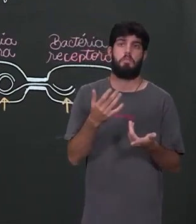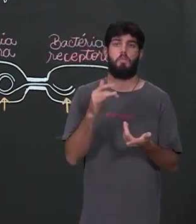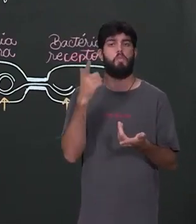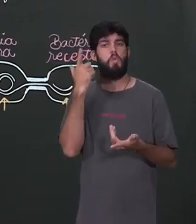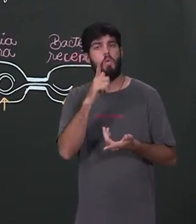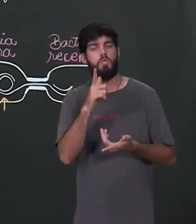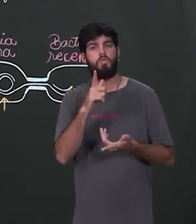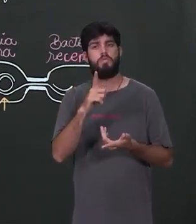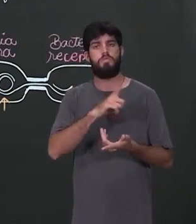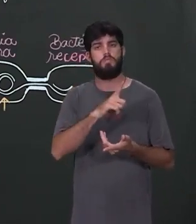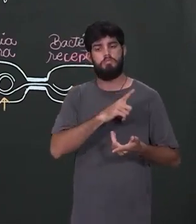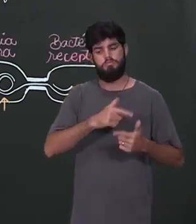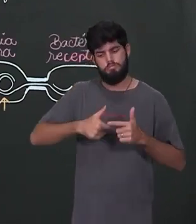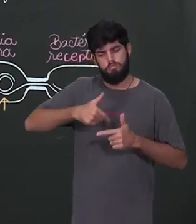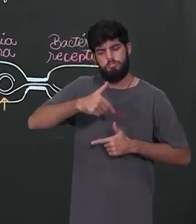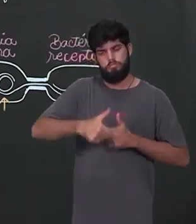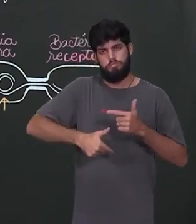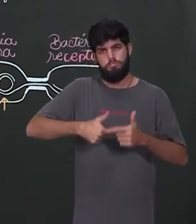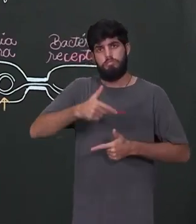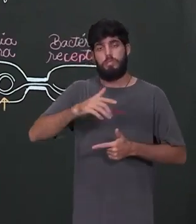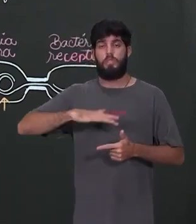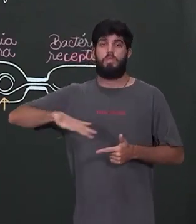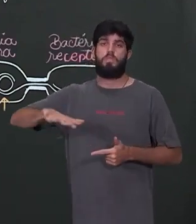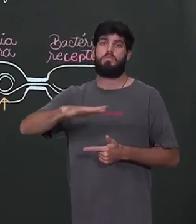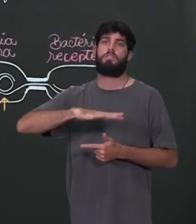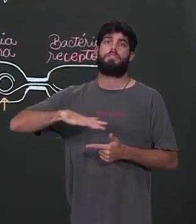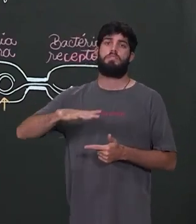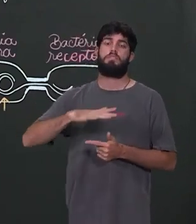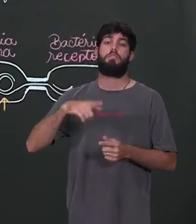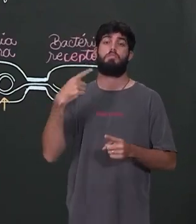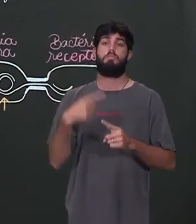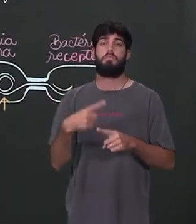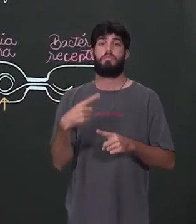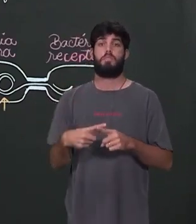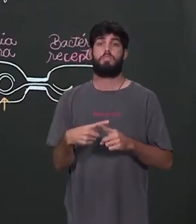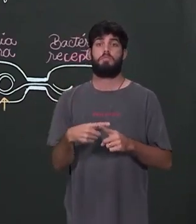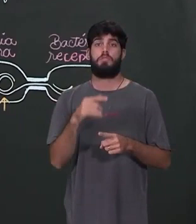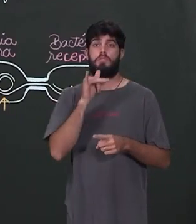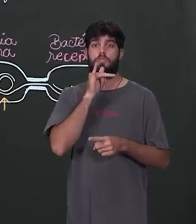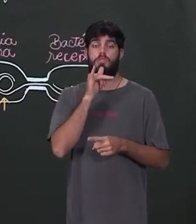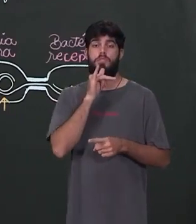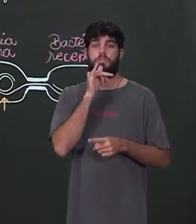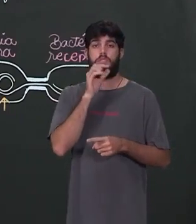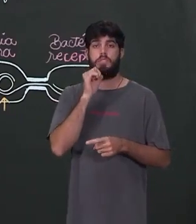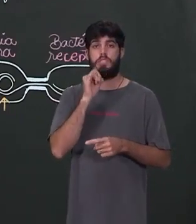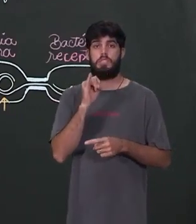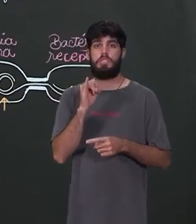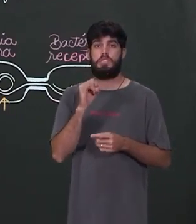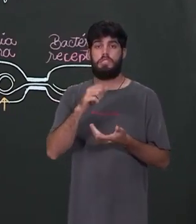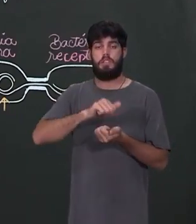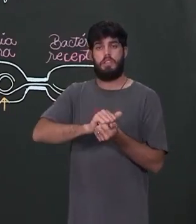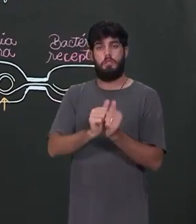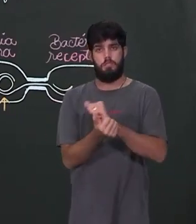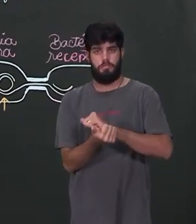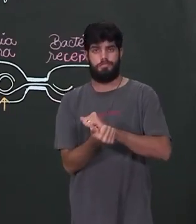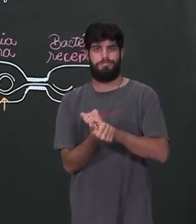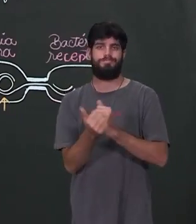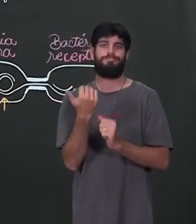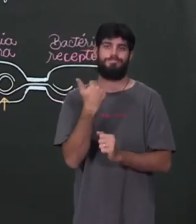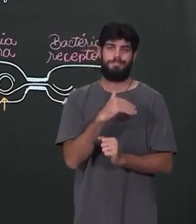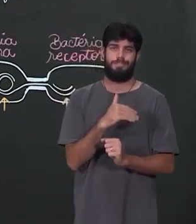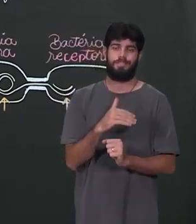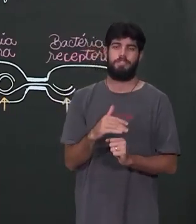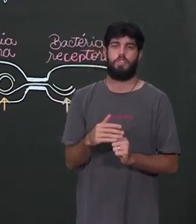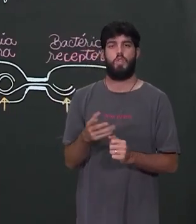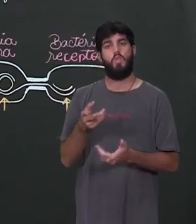desafios, com as mudanças que o ambiente impõe. Por quê? Porque aquele que não está adaptado vai ser eliminado. Então, o mais